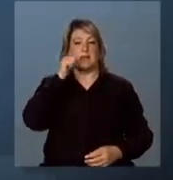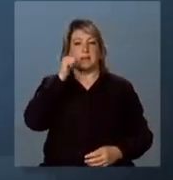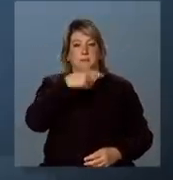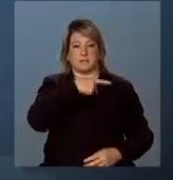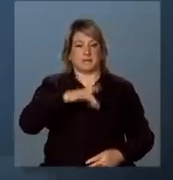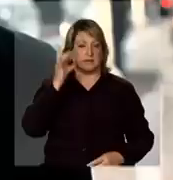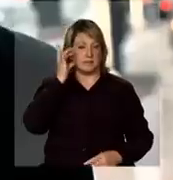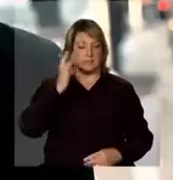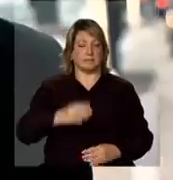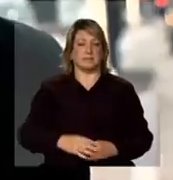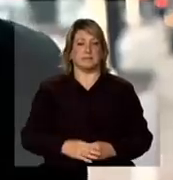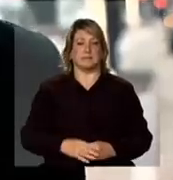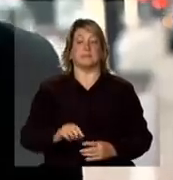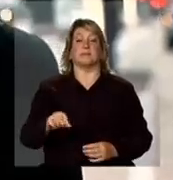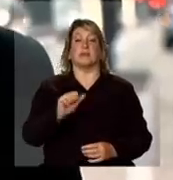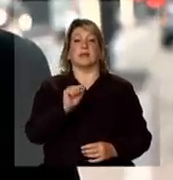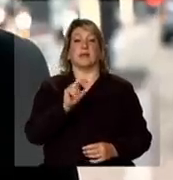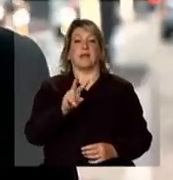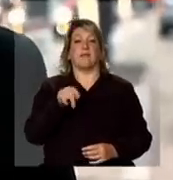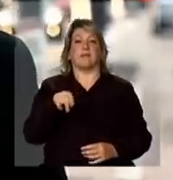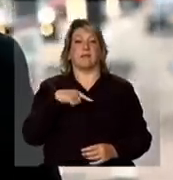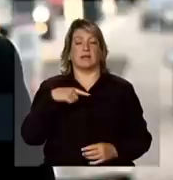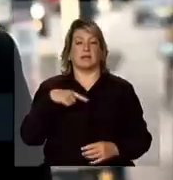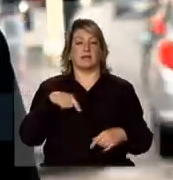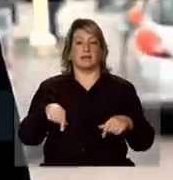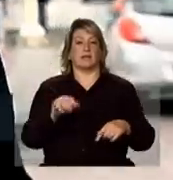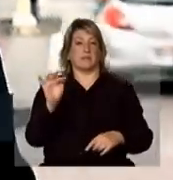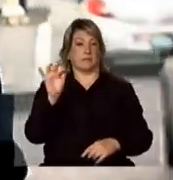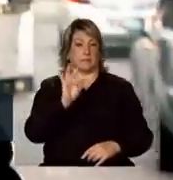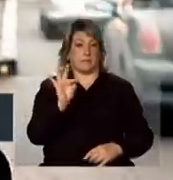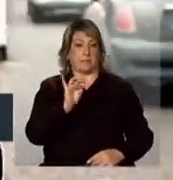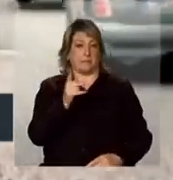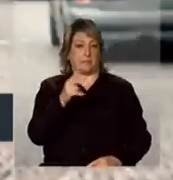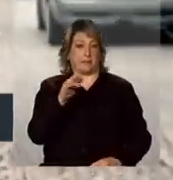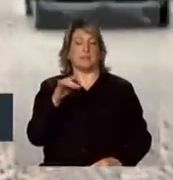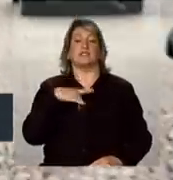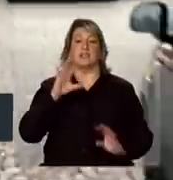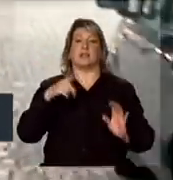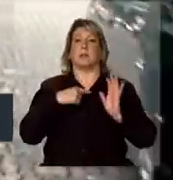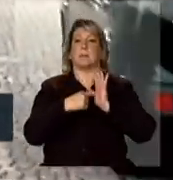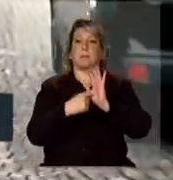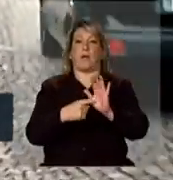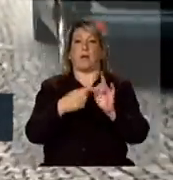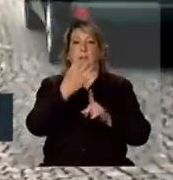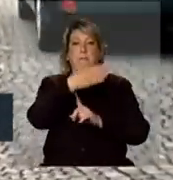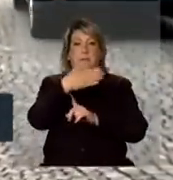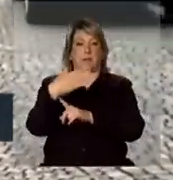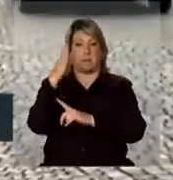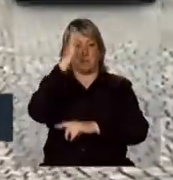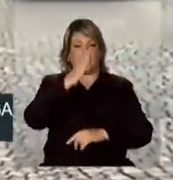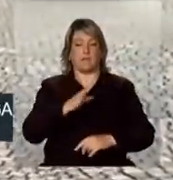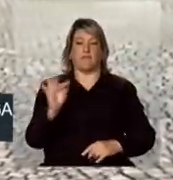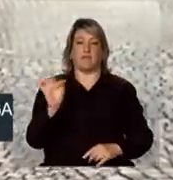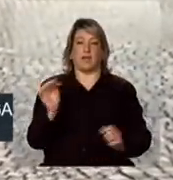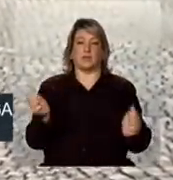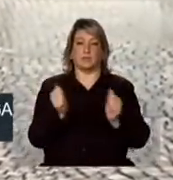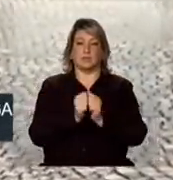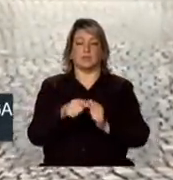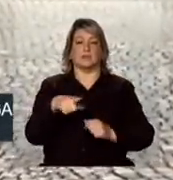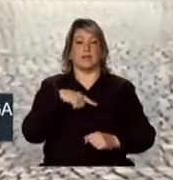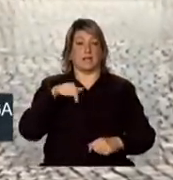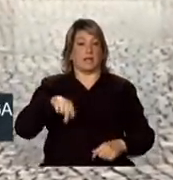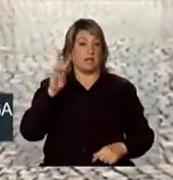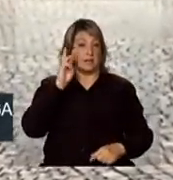presidenta. A Avenida Champs-Élysées em Paris já está enfeitada com as bandeiras do Brasil e da França. Nesta terça-feira, a